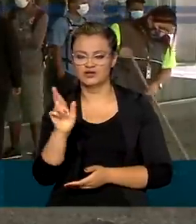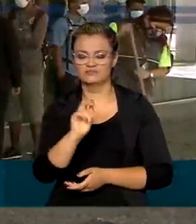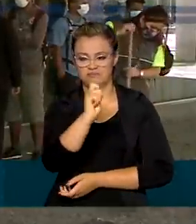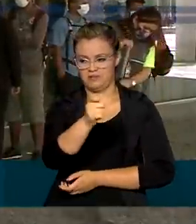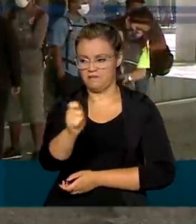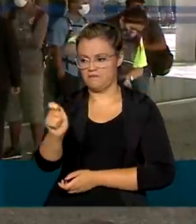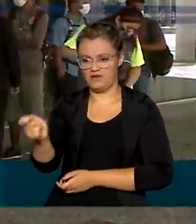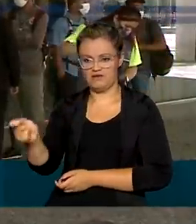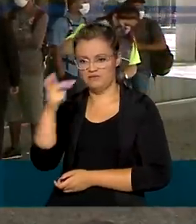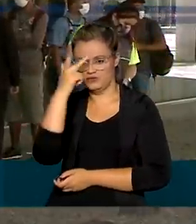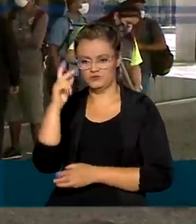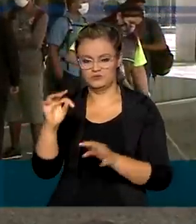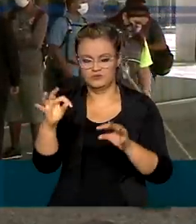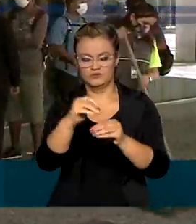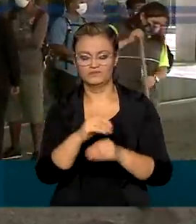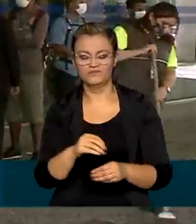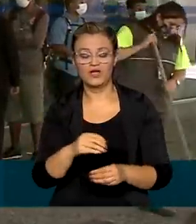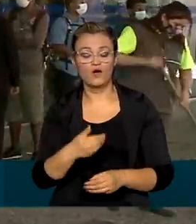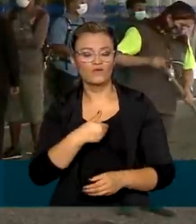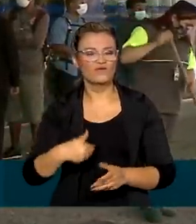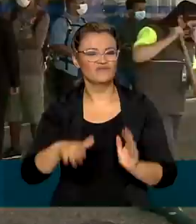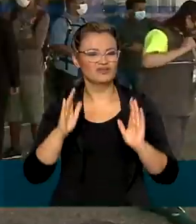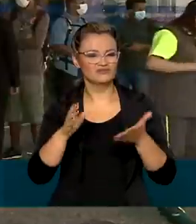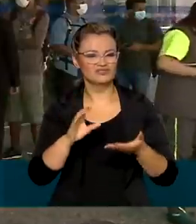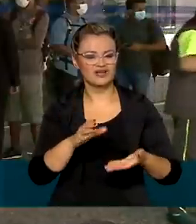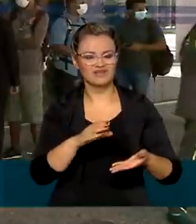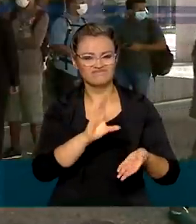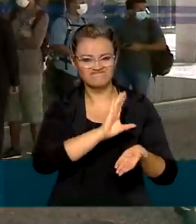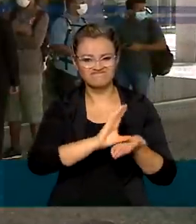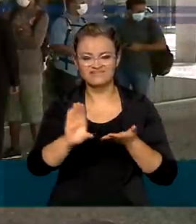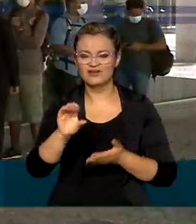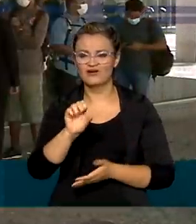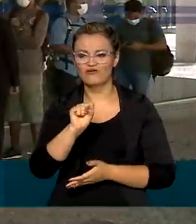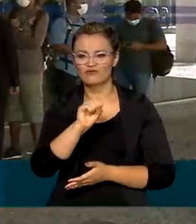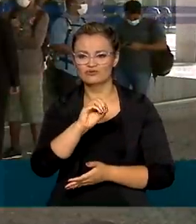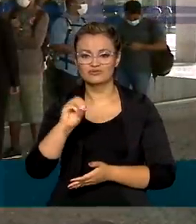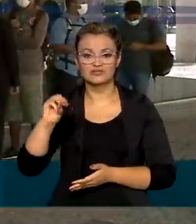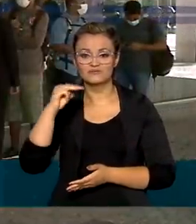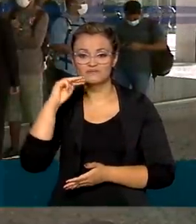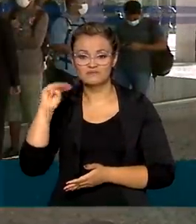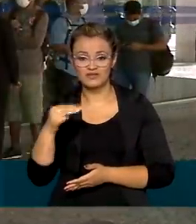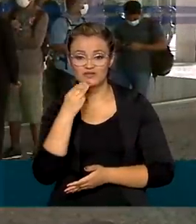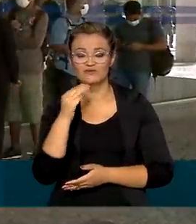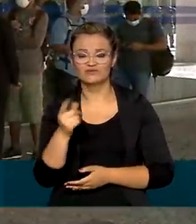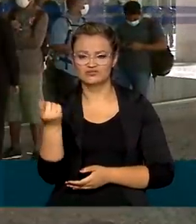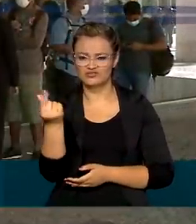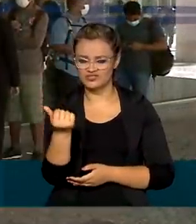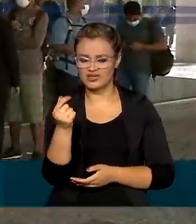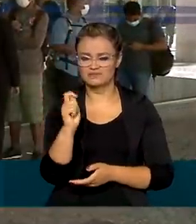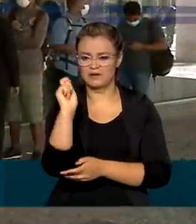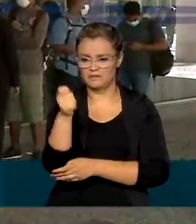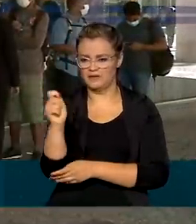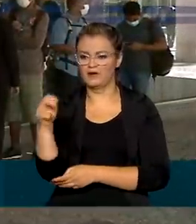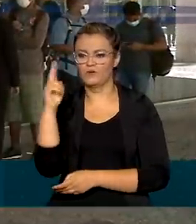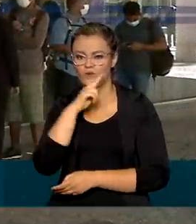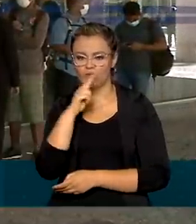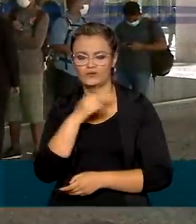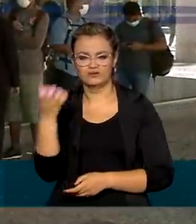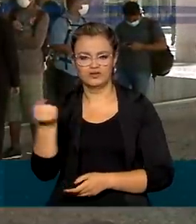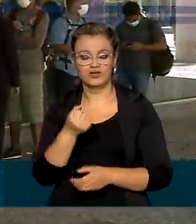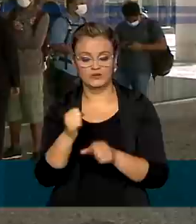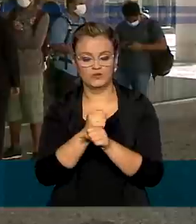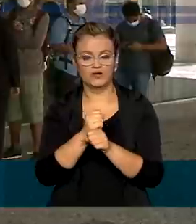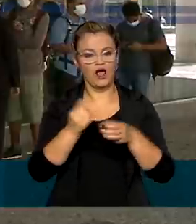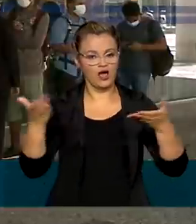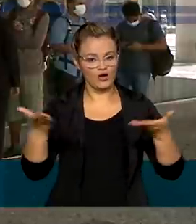Até o momento, o governo já destinou mais de 890 milhões de reais ao pagamento do auxílio emergencial 2021